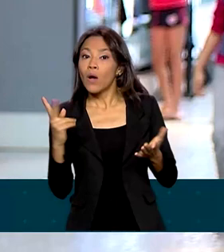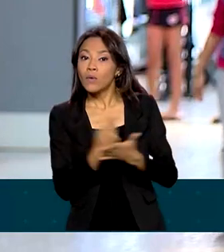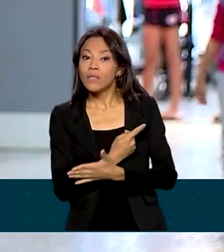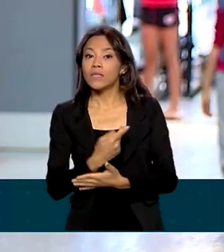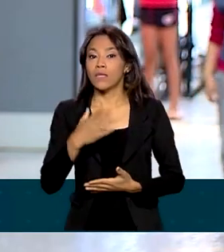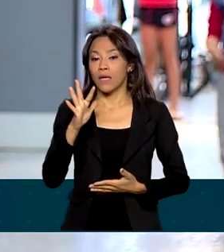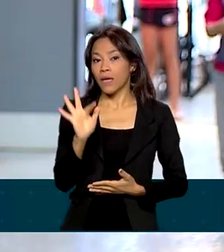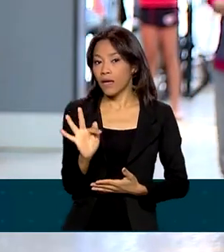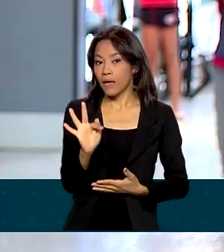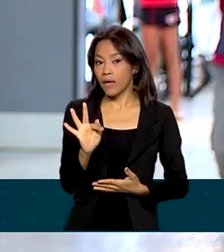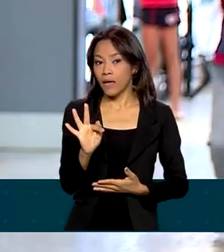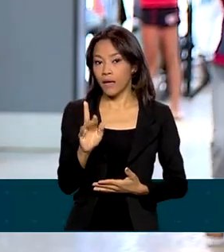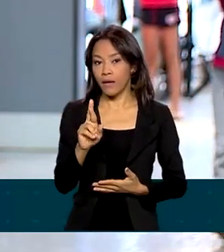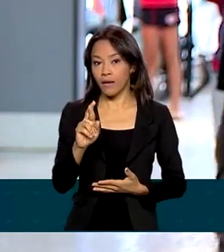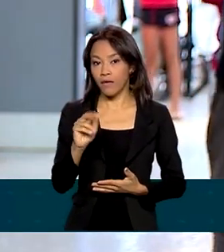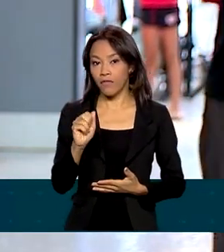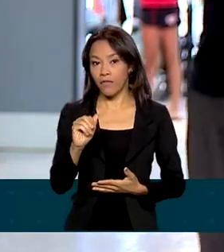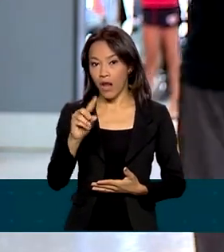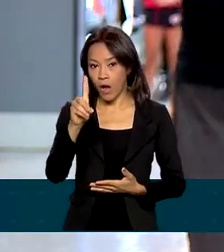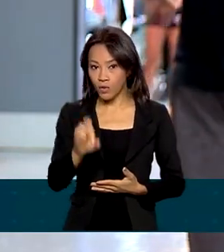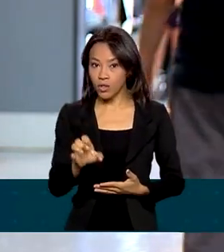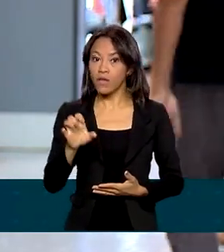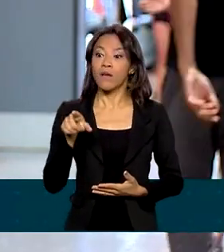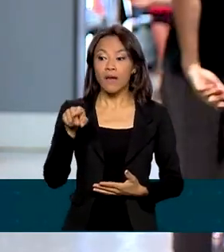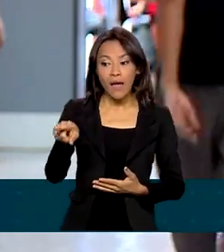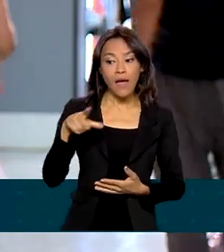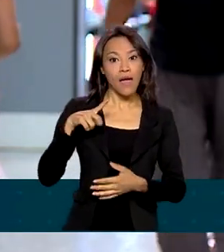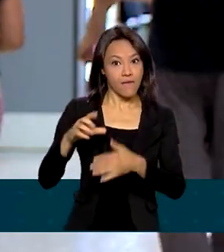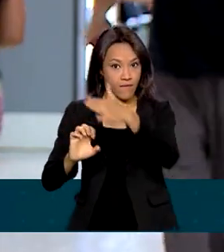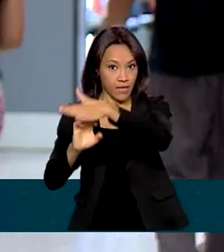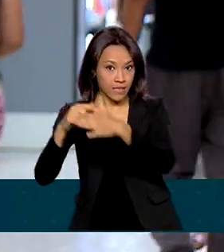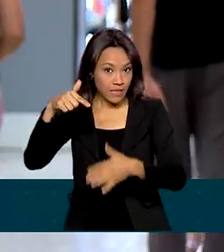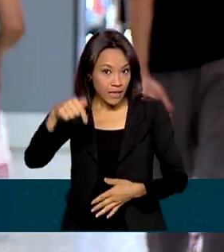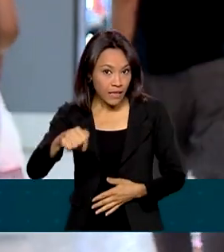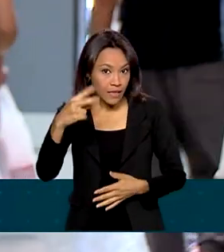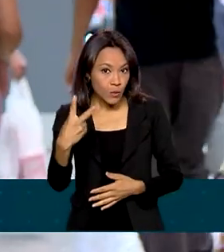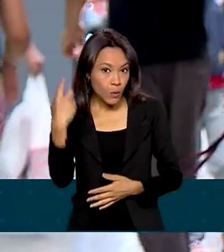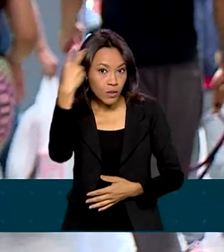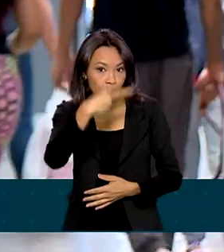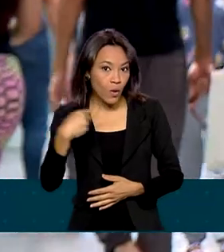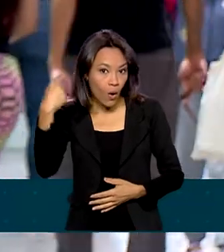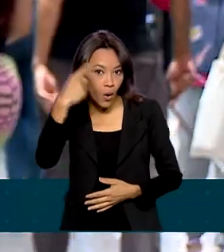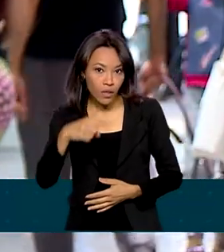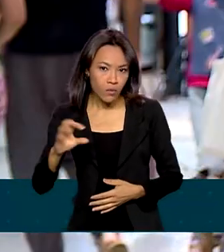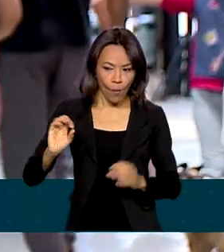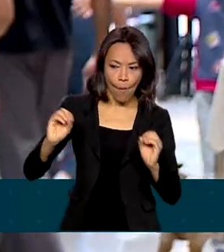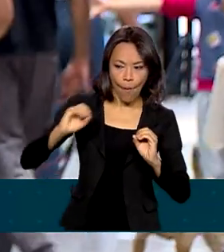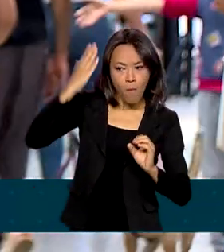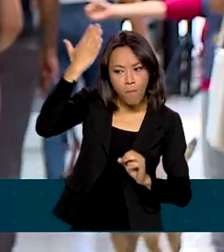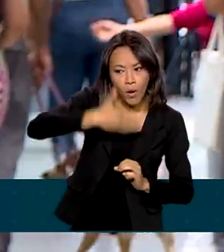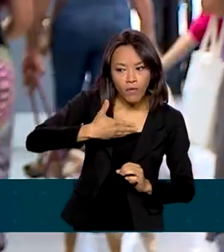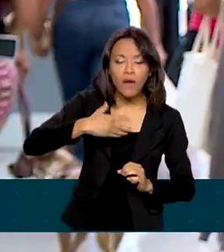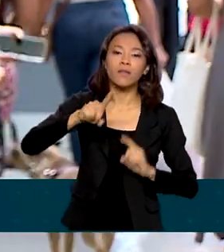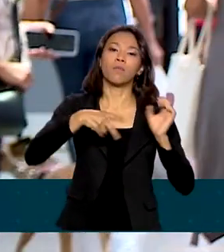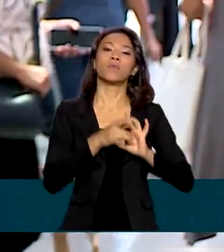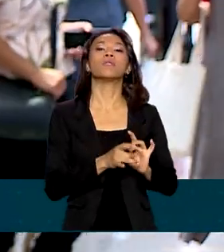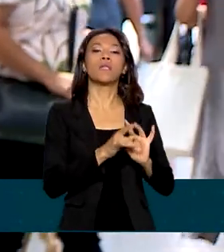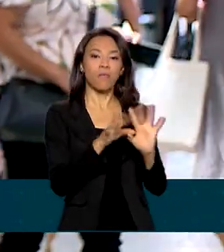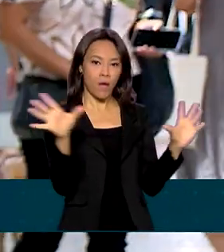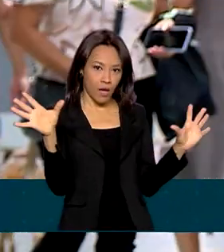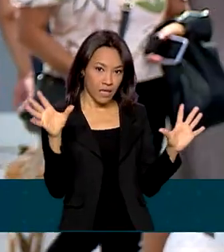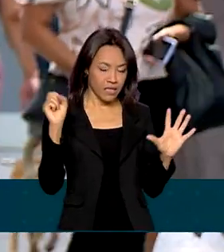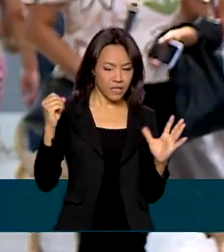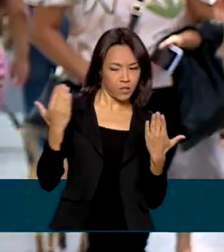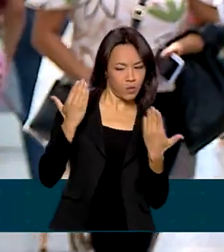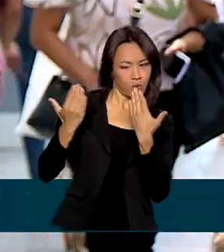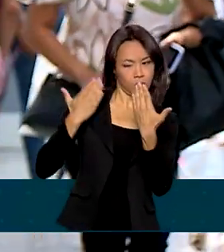bancária terá 72 horas para investigar o caso. Se nada for comprovado, o correntista terá a conta liberada. Mas se